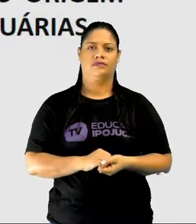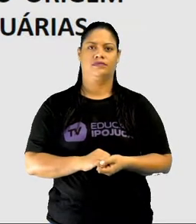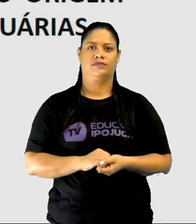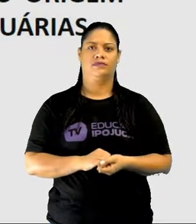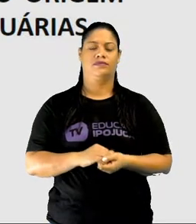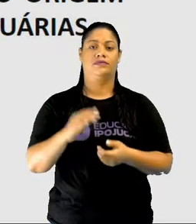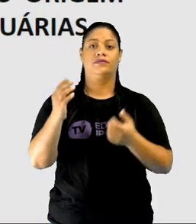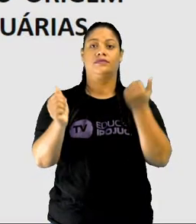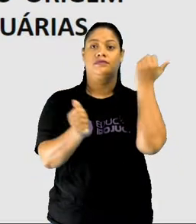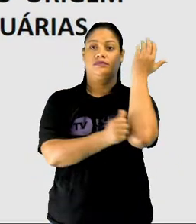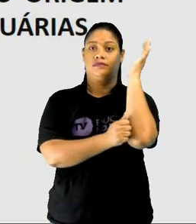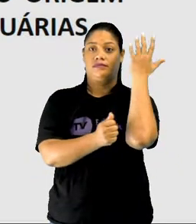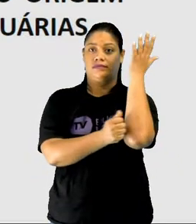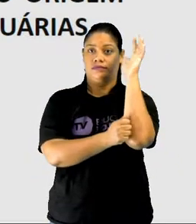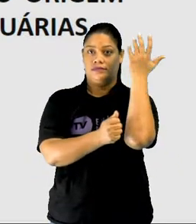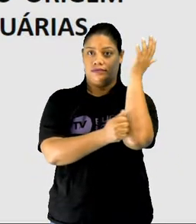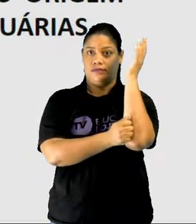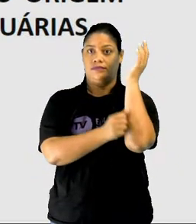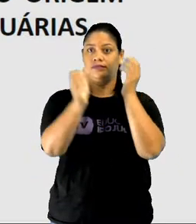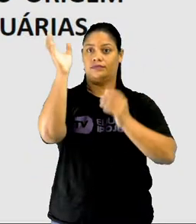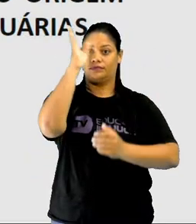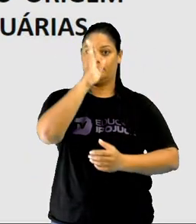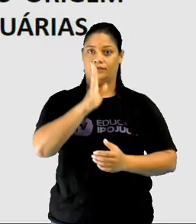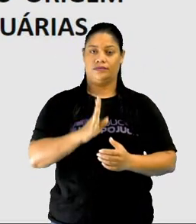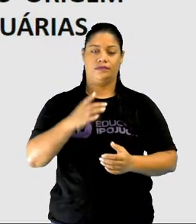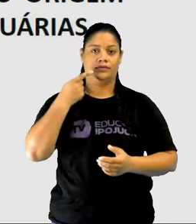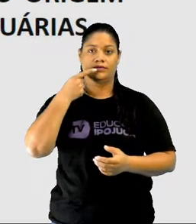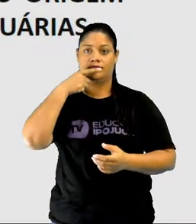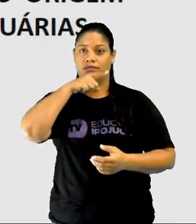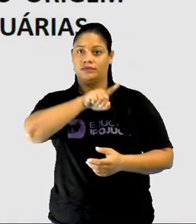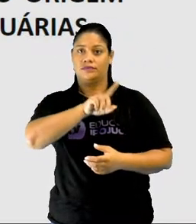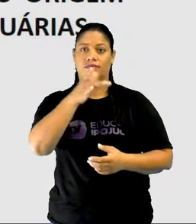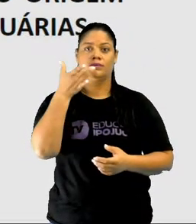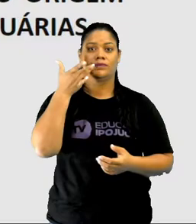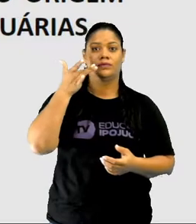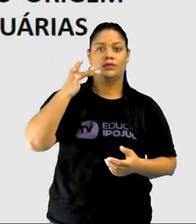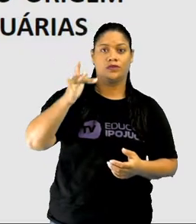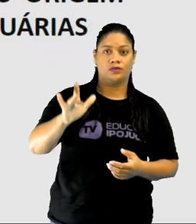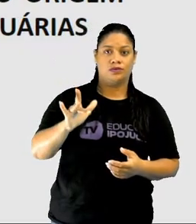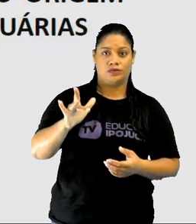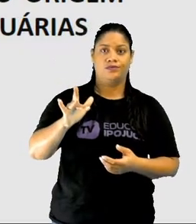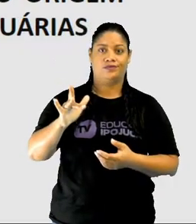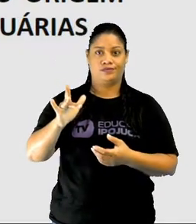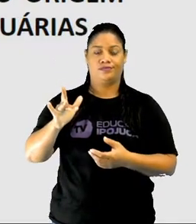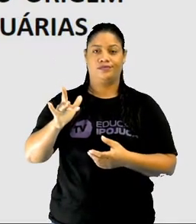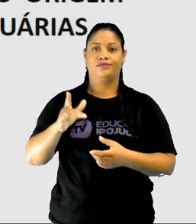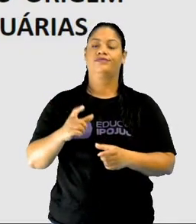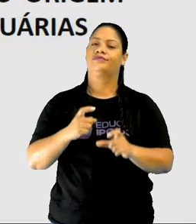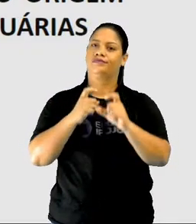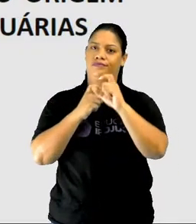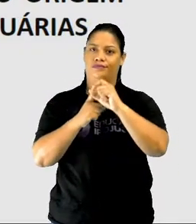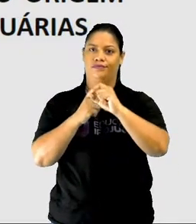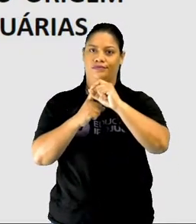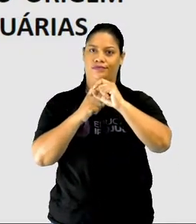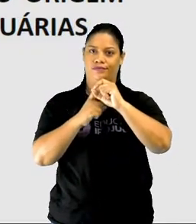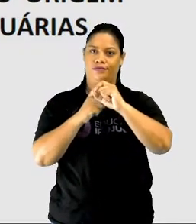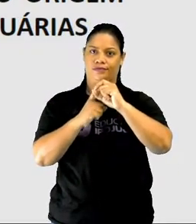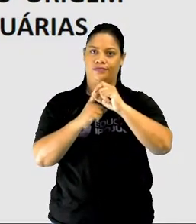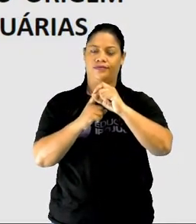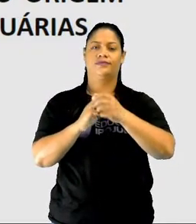-brasil, a cana, o ouro e o café. Esses quatro